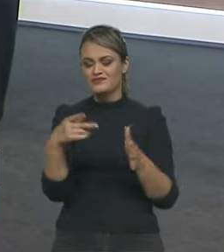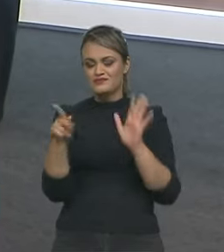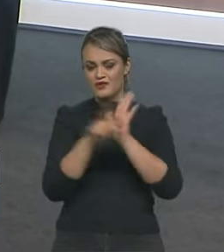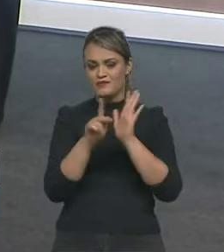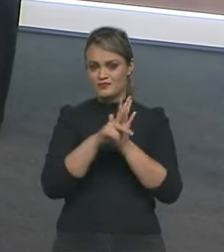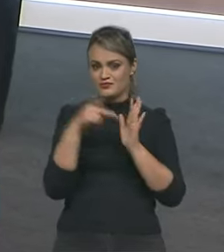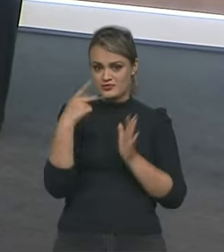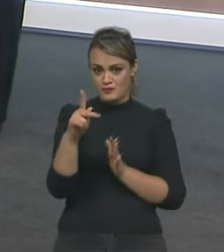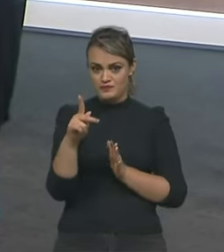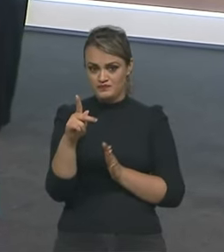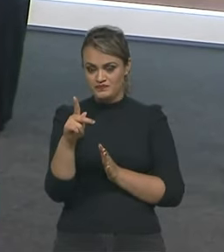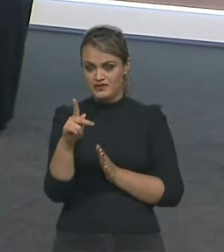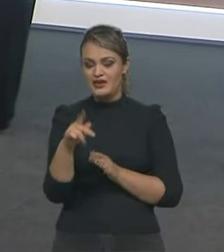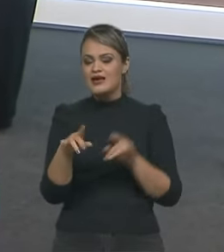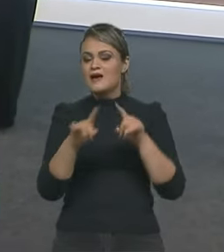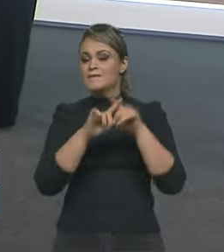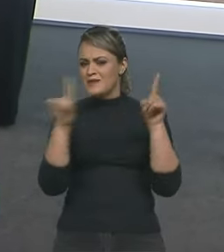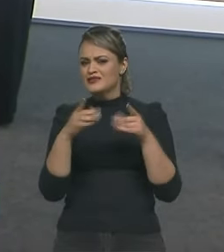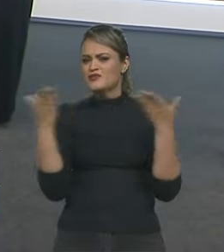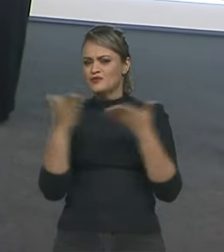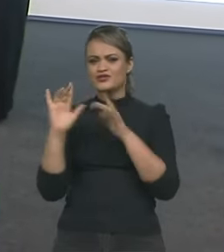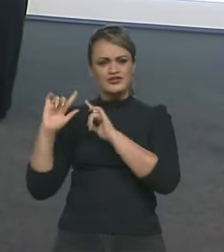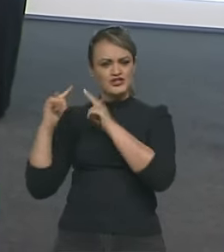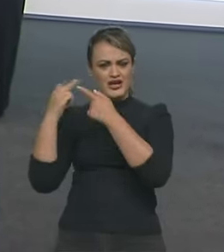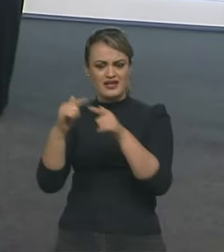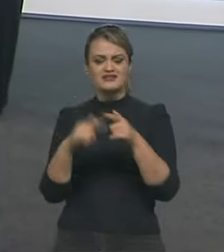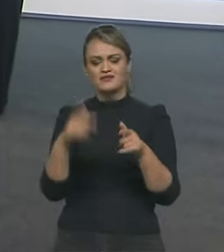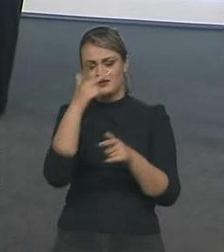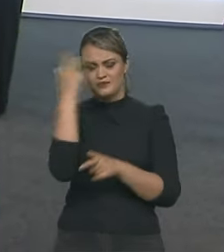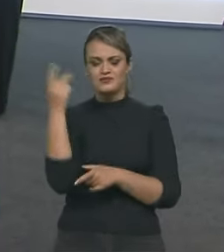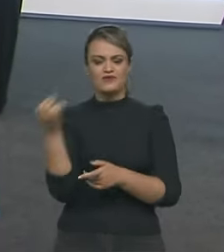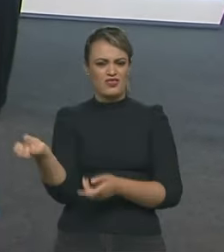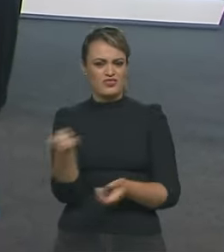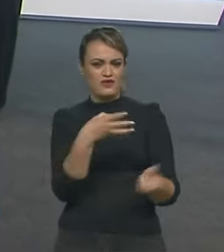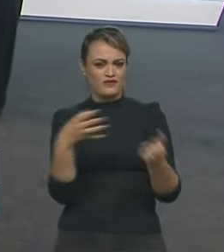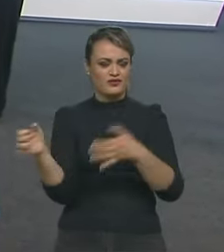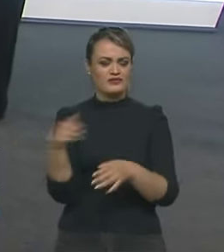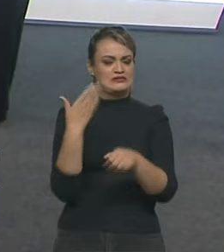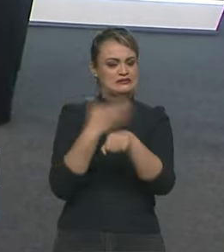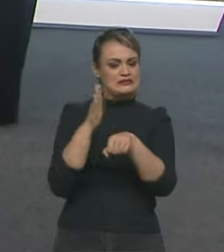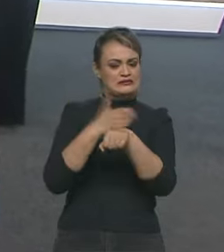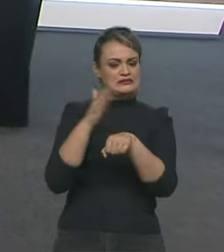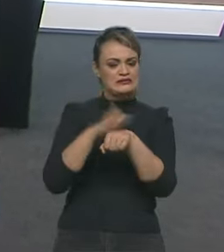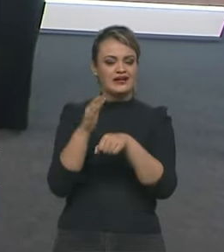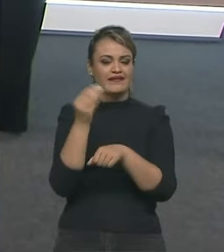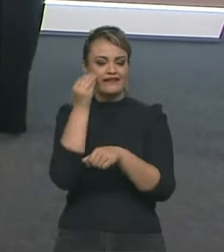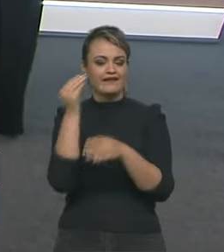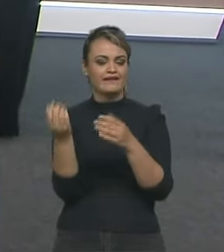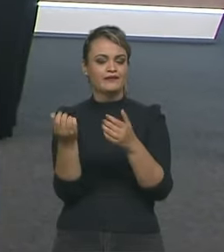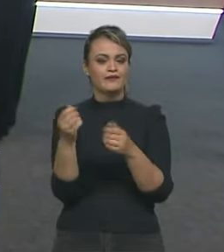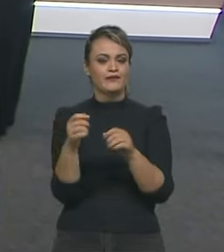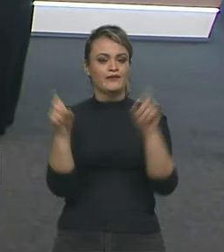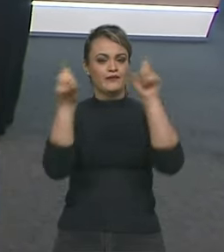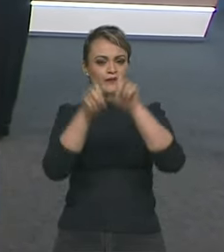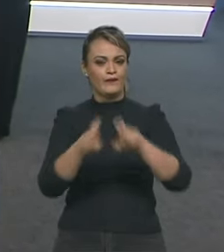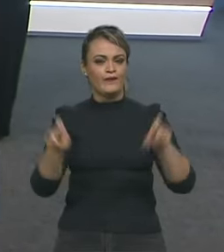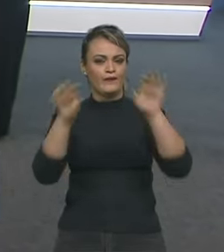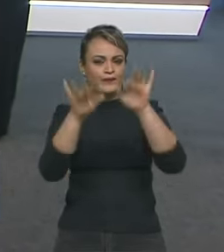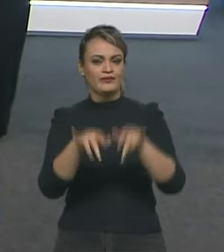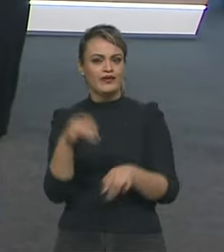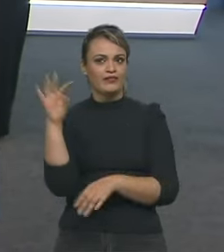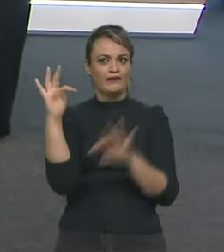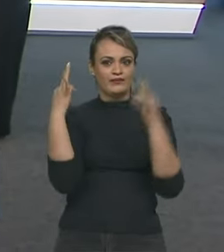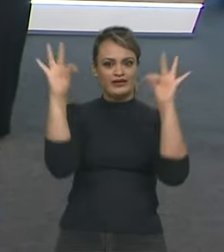e até onde você chegou. Só que a gente tem uma geração de novos pilotos com muitas horas de treino em simuladores, de alta tecnologia, última